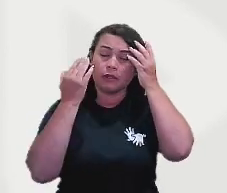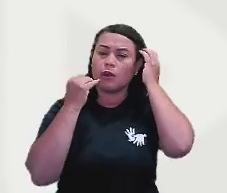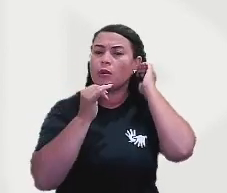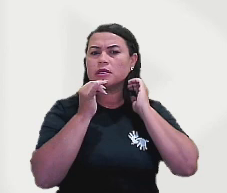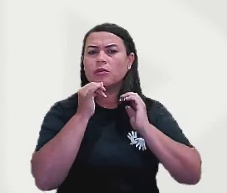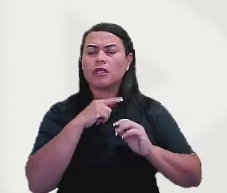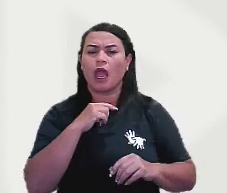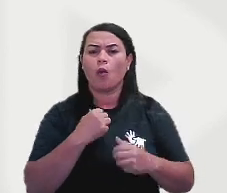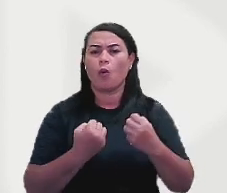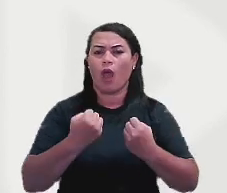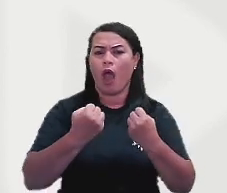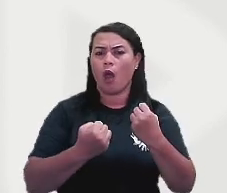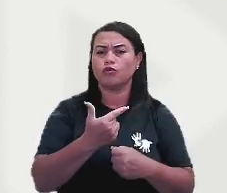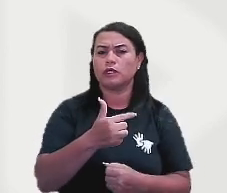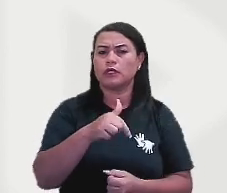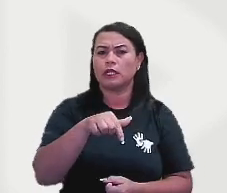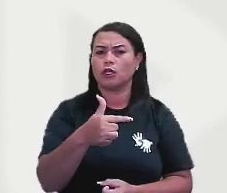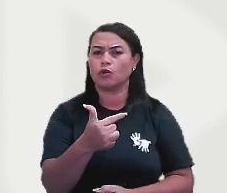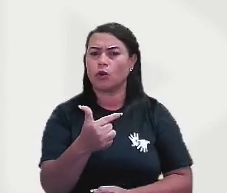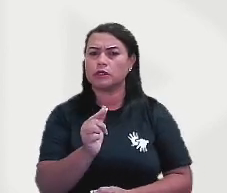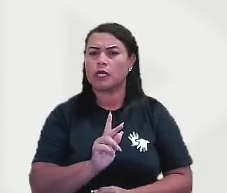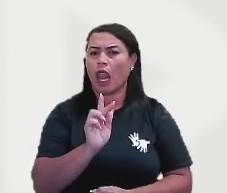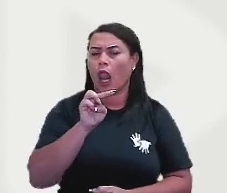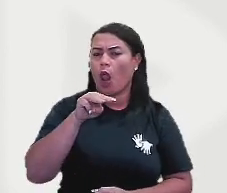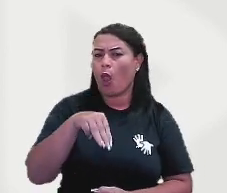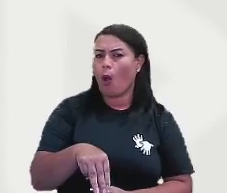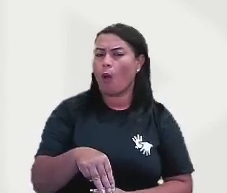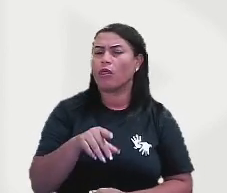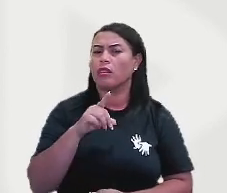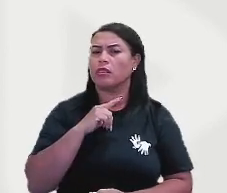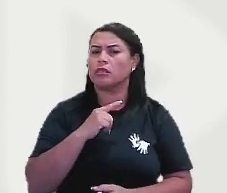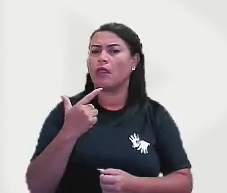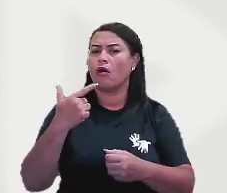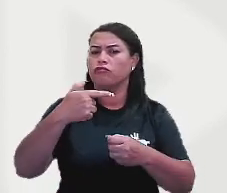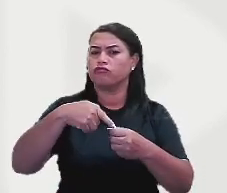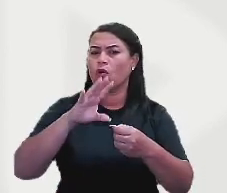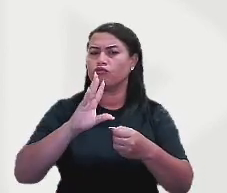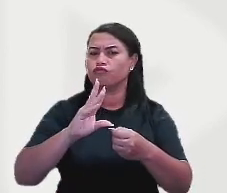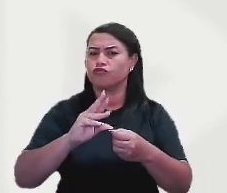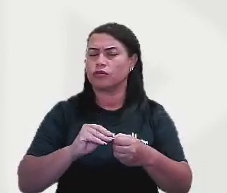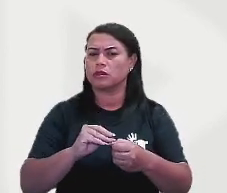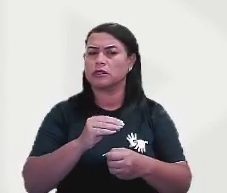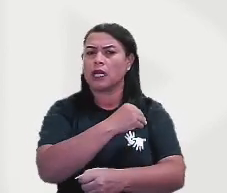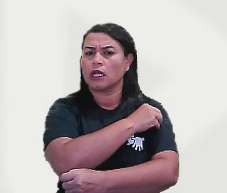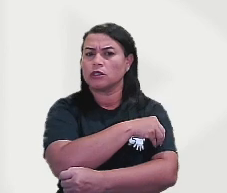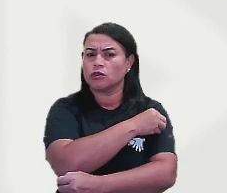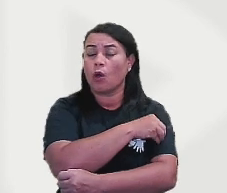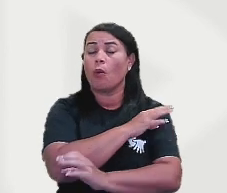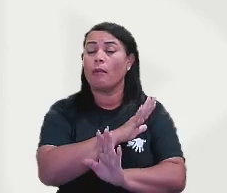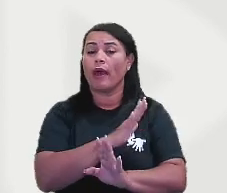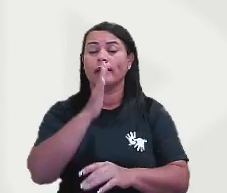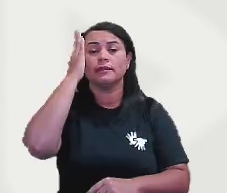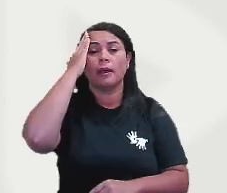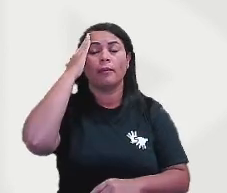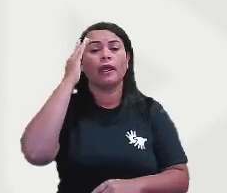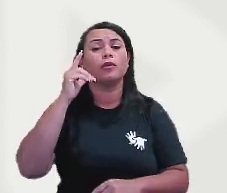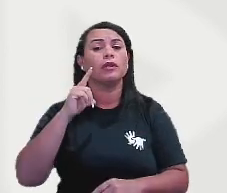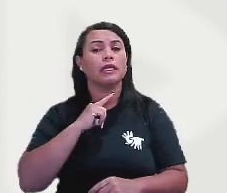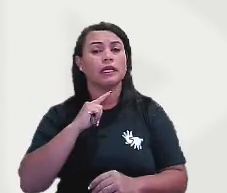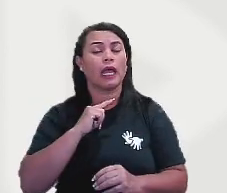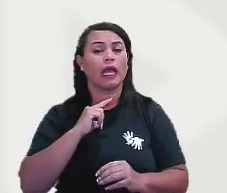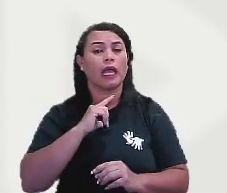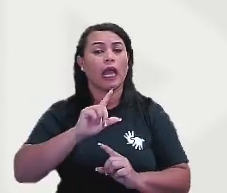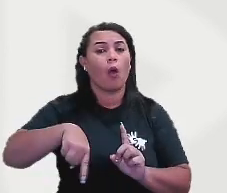percorreu 272 quilômetros, consumiu um total de 32 litros de etanol, mas sabendo que a capacidade